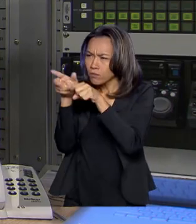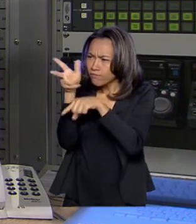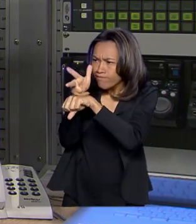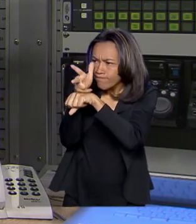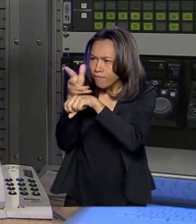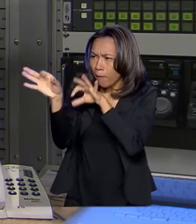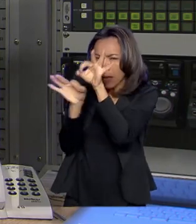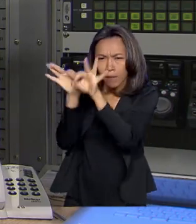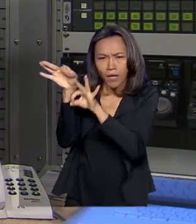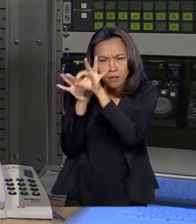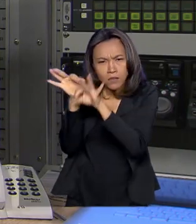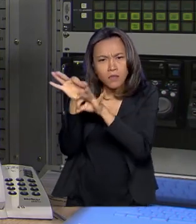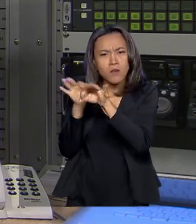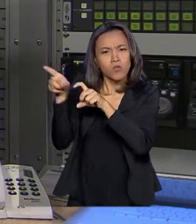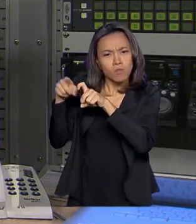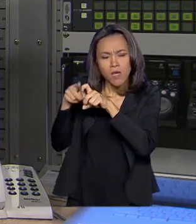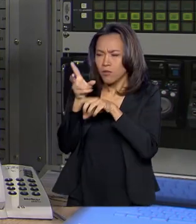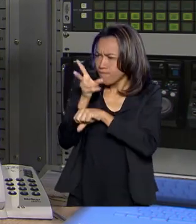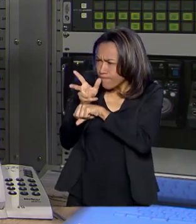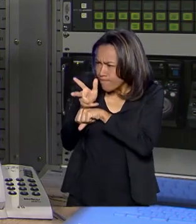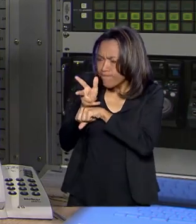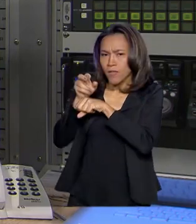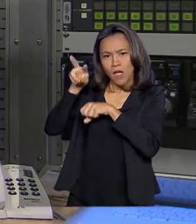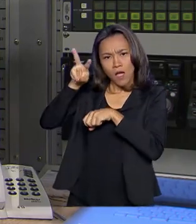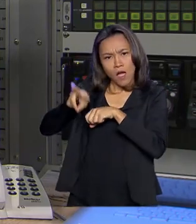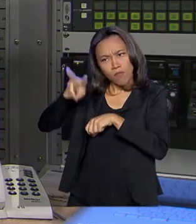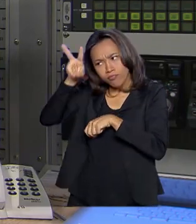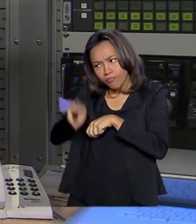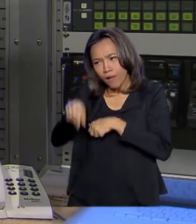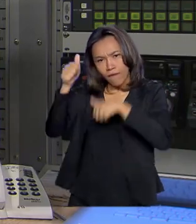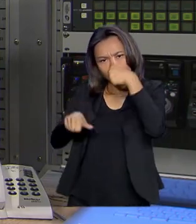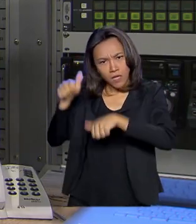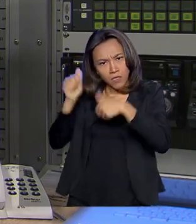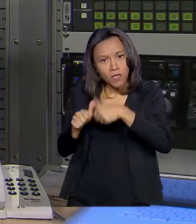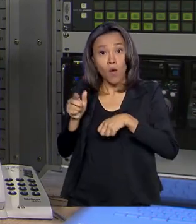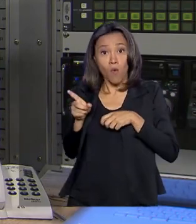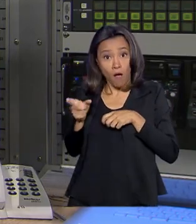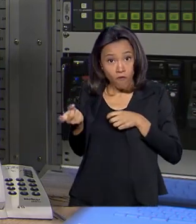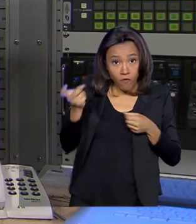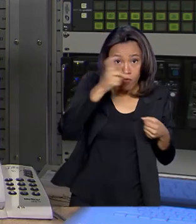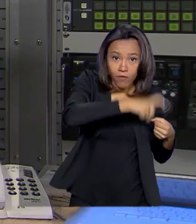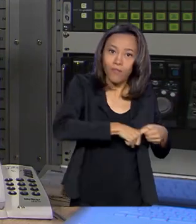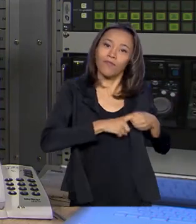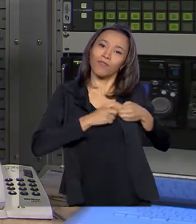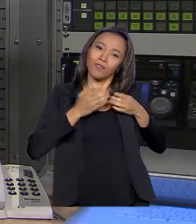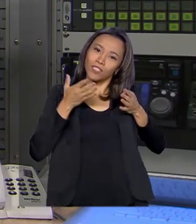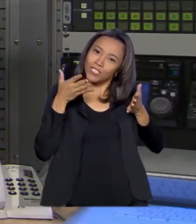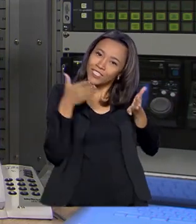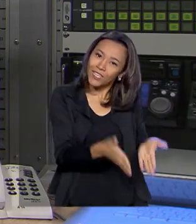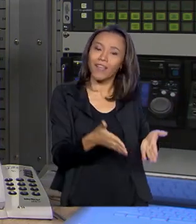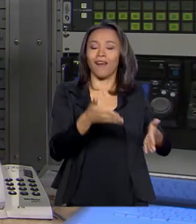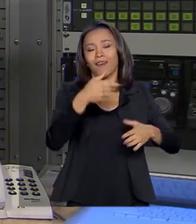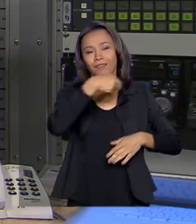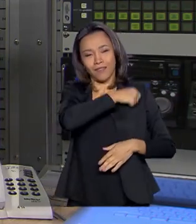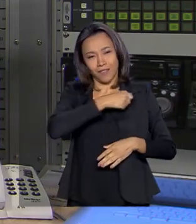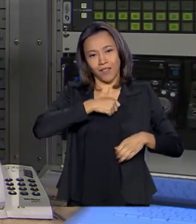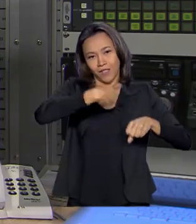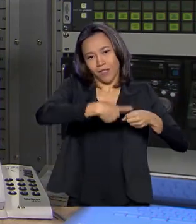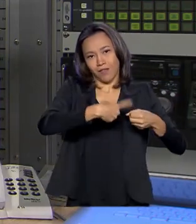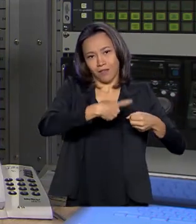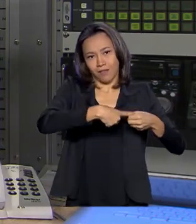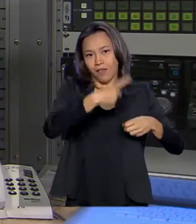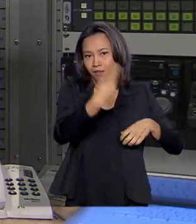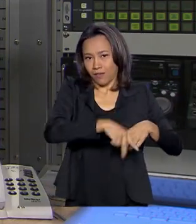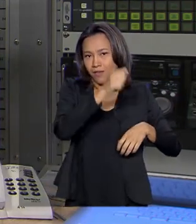equipes médicas, os exames feitos com os passageiros, o retorno e a chegada à cidade de Anápolis, em Goiás.